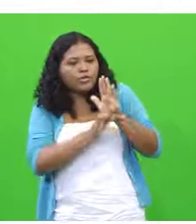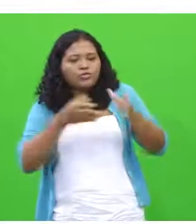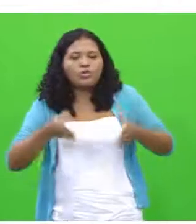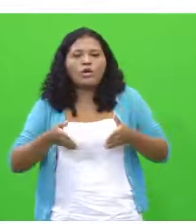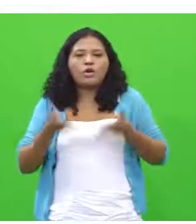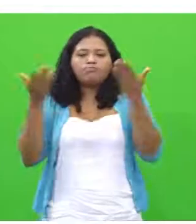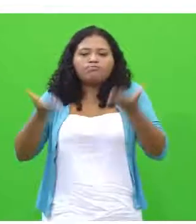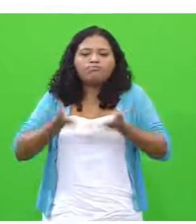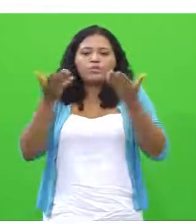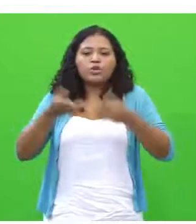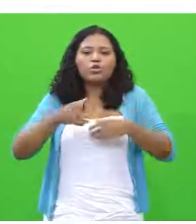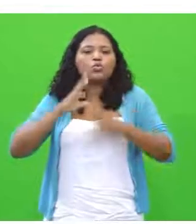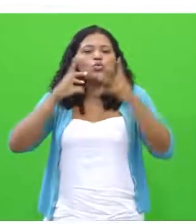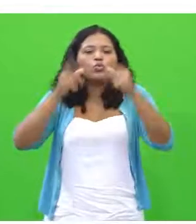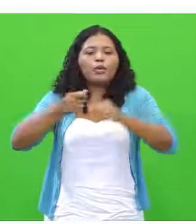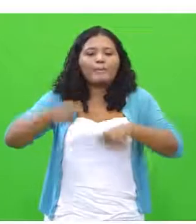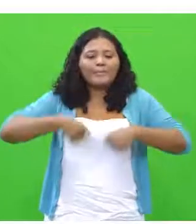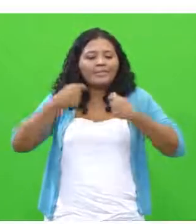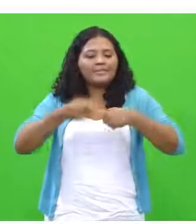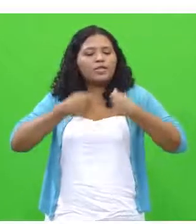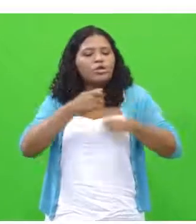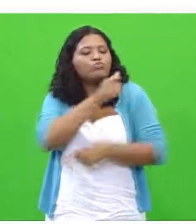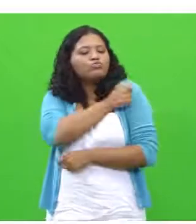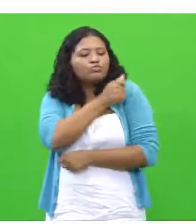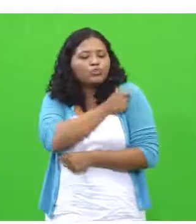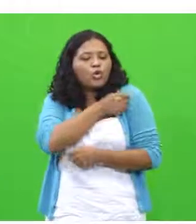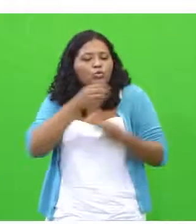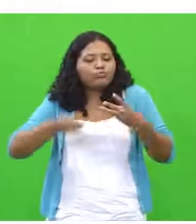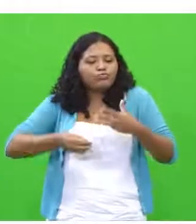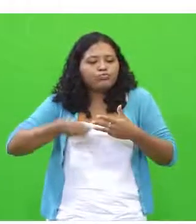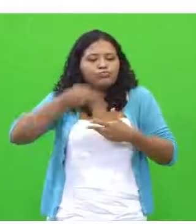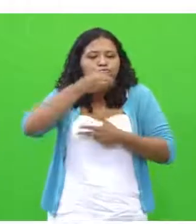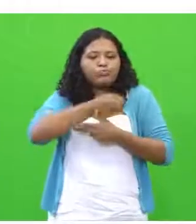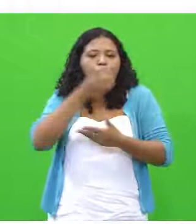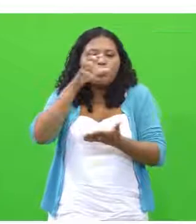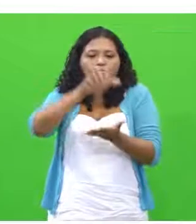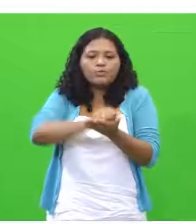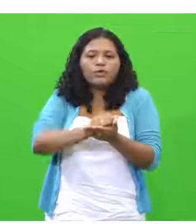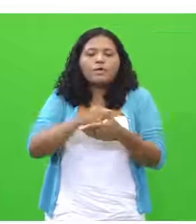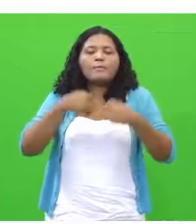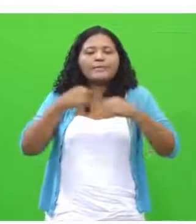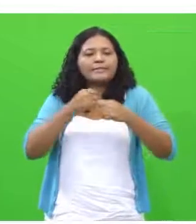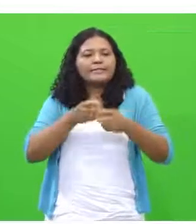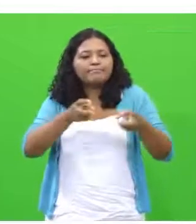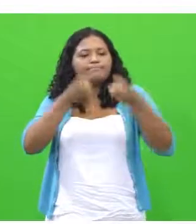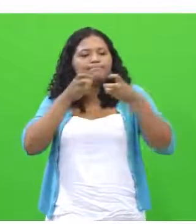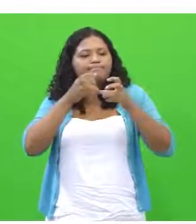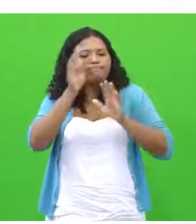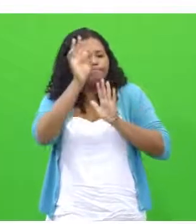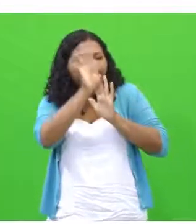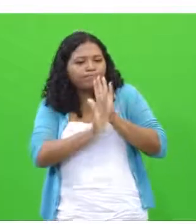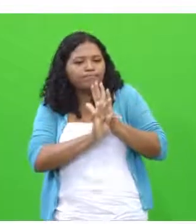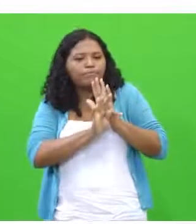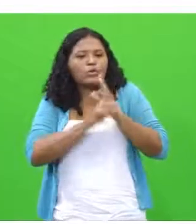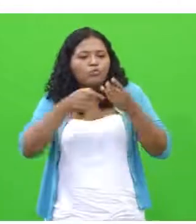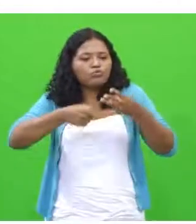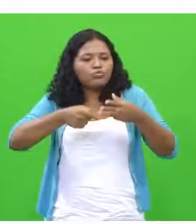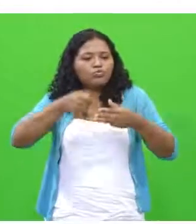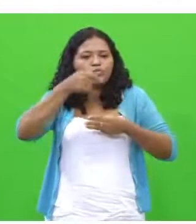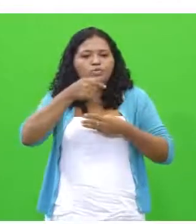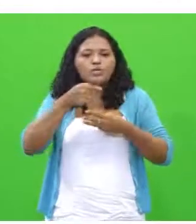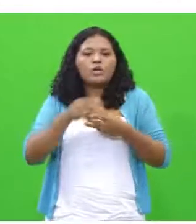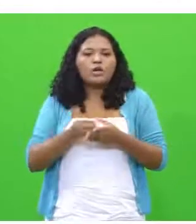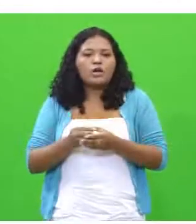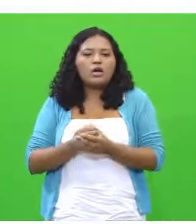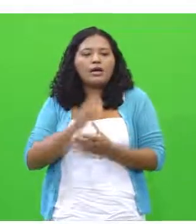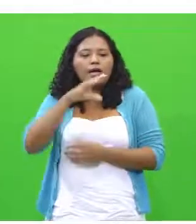precisamos, os estudantes e os participantes do Enem têm que dar uma atenção para esses textos. Esses textos, como o Carol colocou,